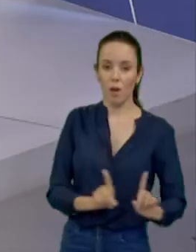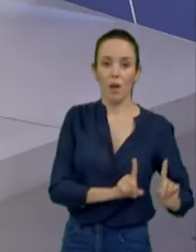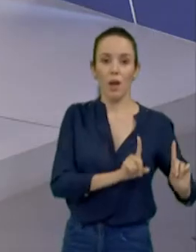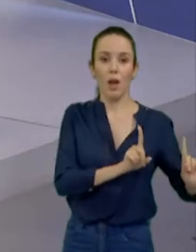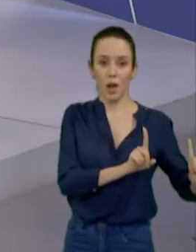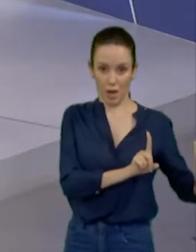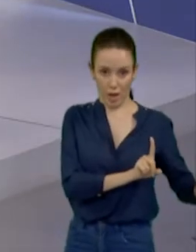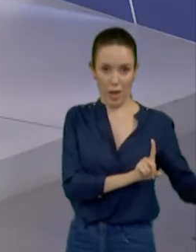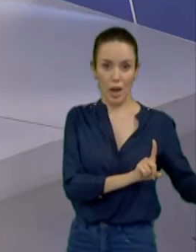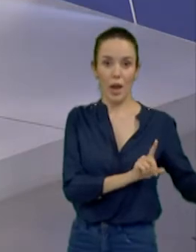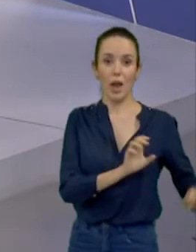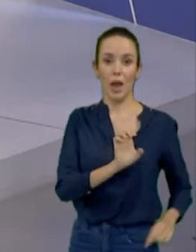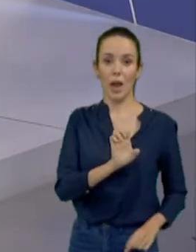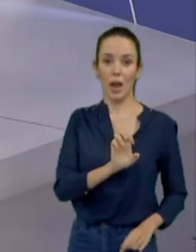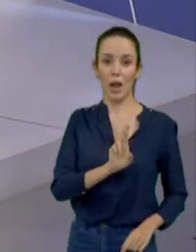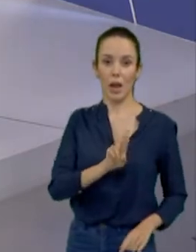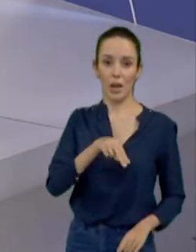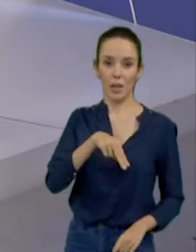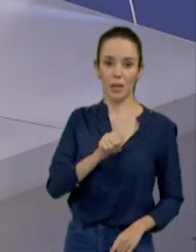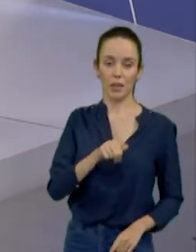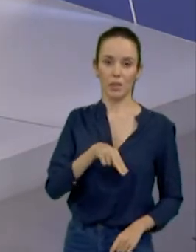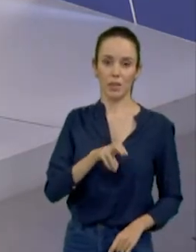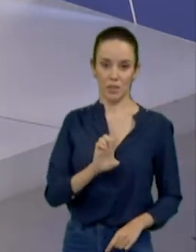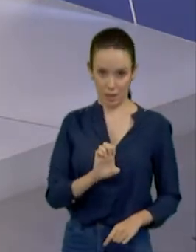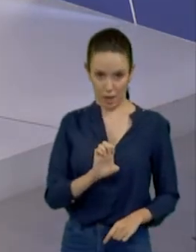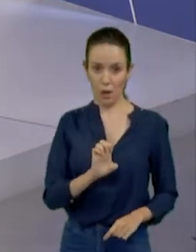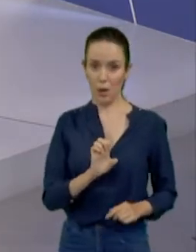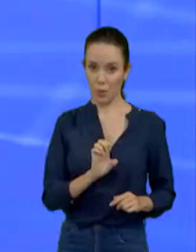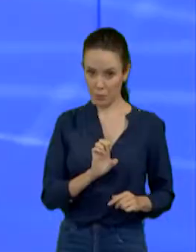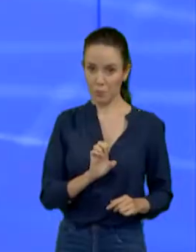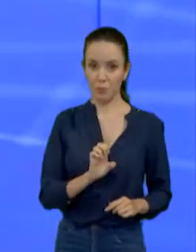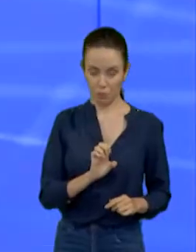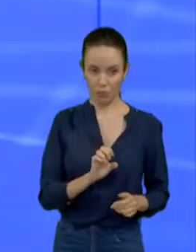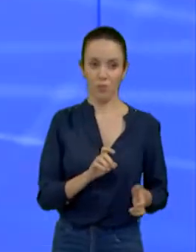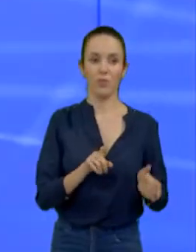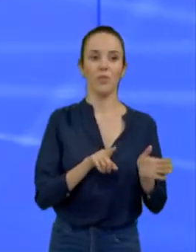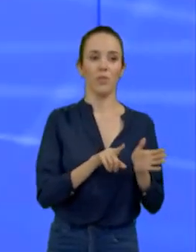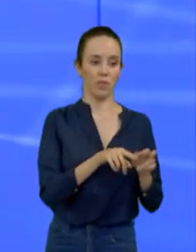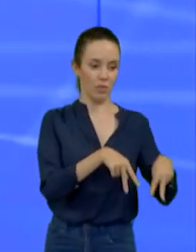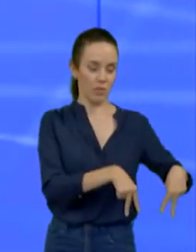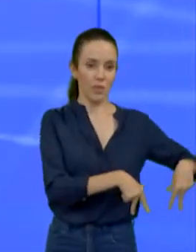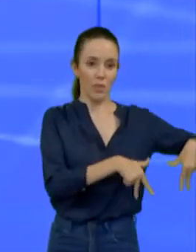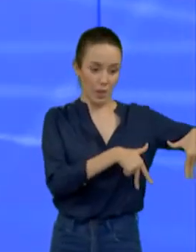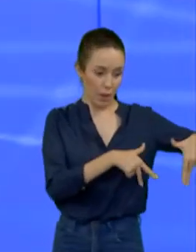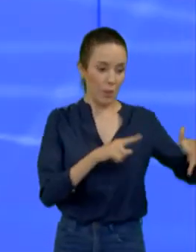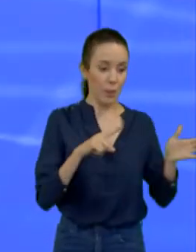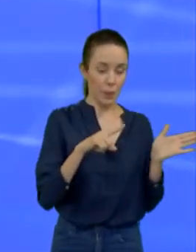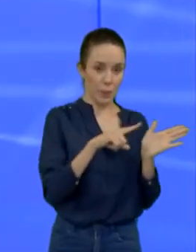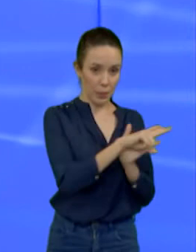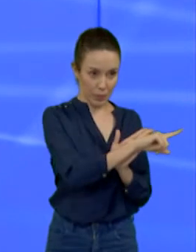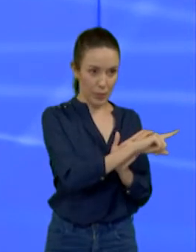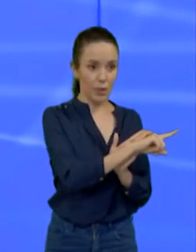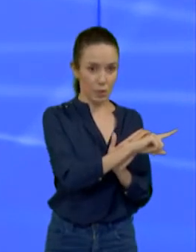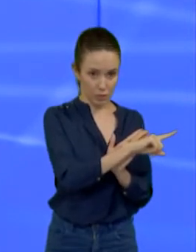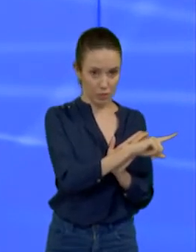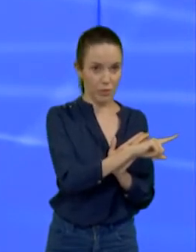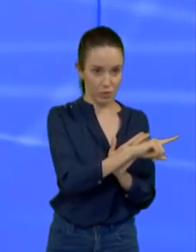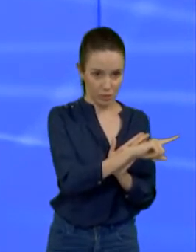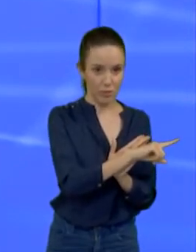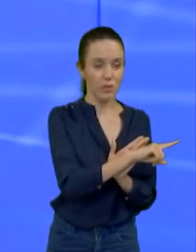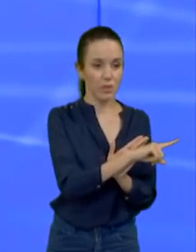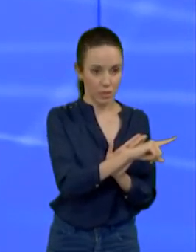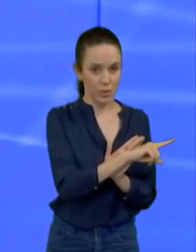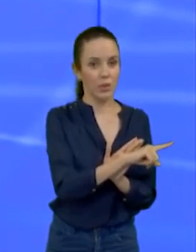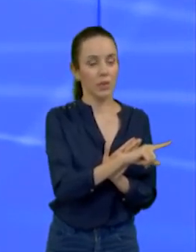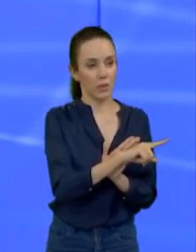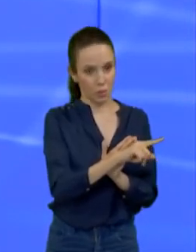aos púlpitos do meu lado esquerdo e depois o Hamilton Pacheco, candidato PSB, vai fazer pergunta para o candidato Sombra e assim